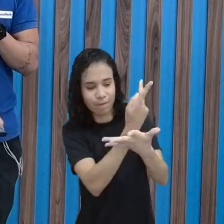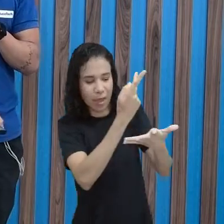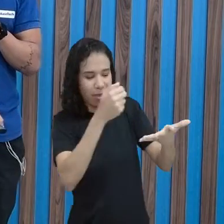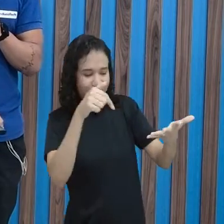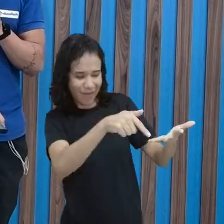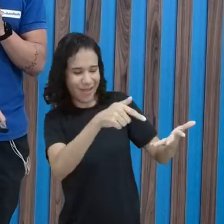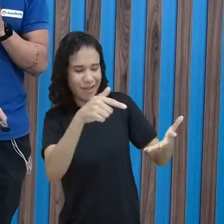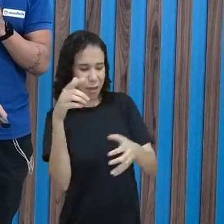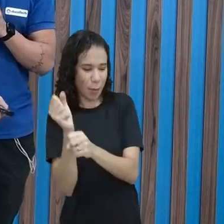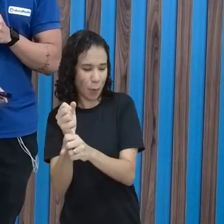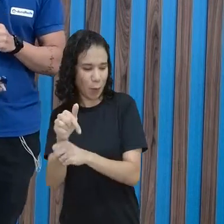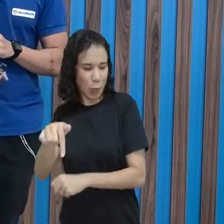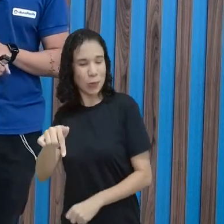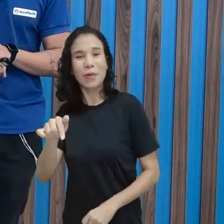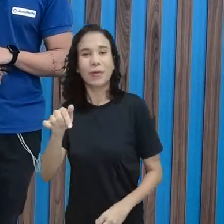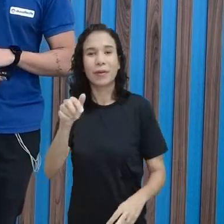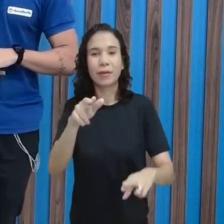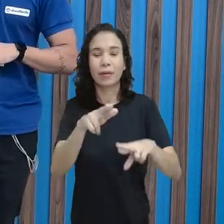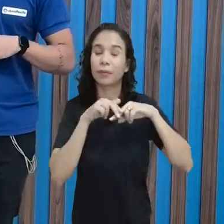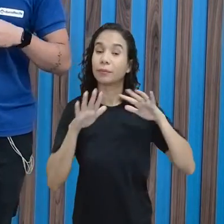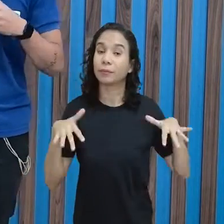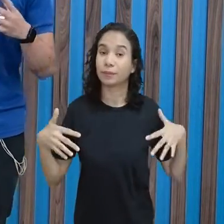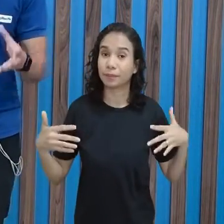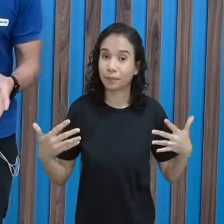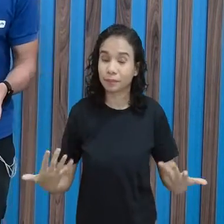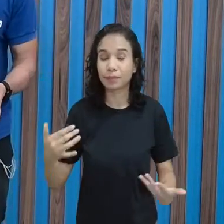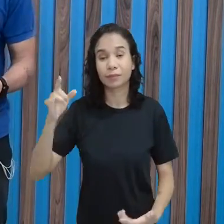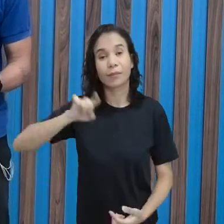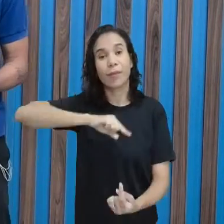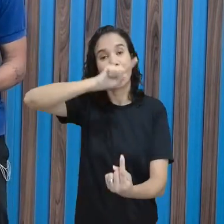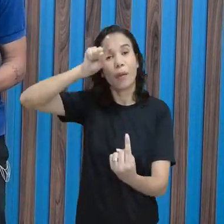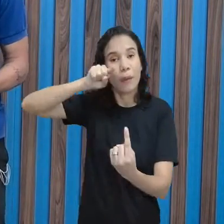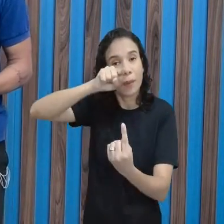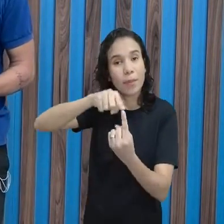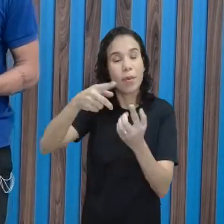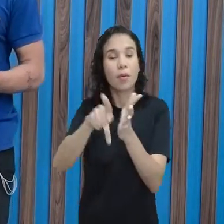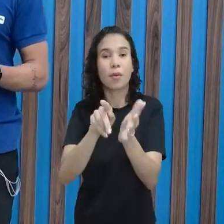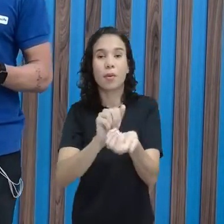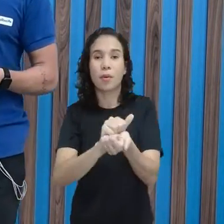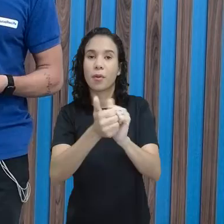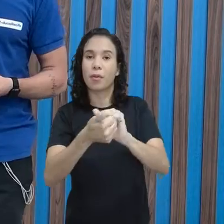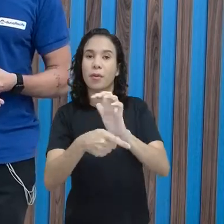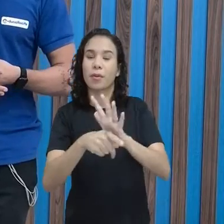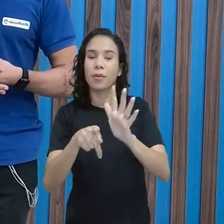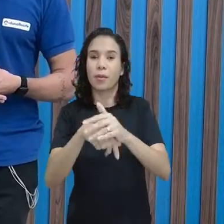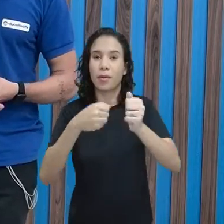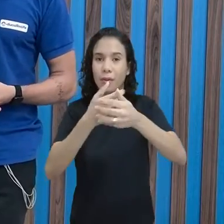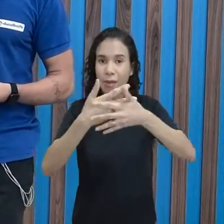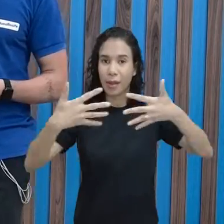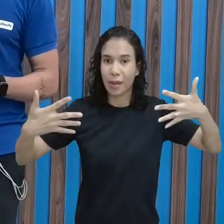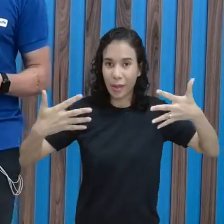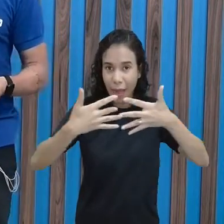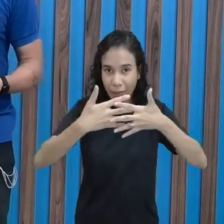essa infração. Então, esse é o objetivo dos esportes de rede e parede. E aí, a